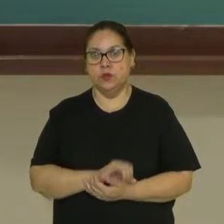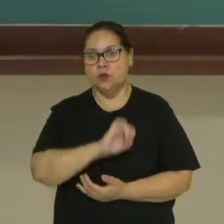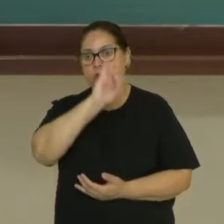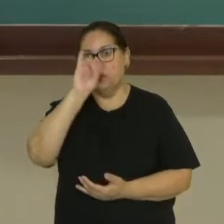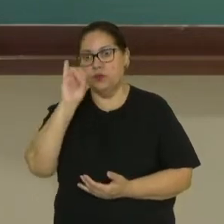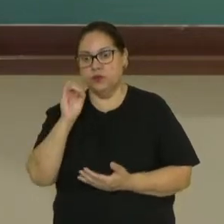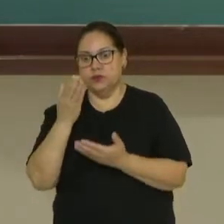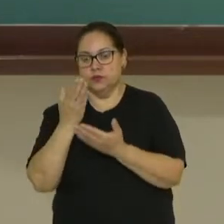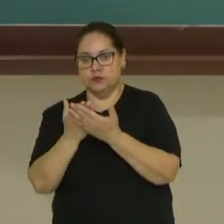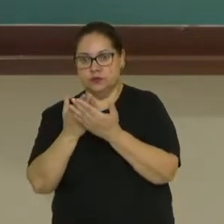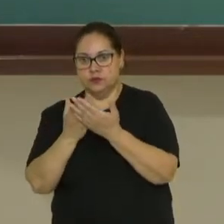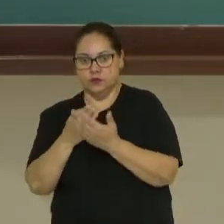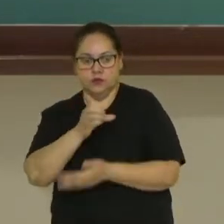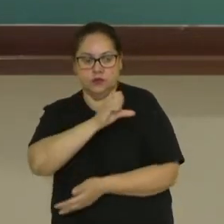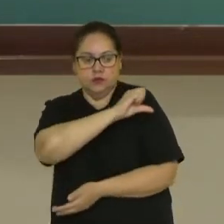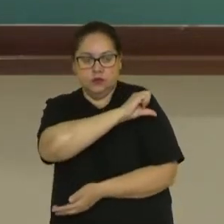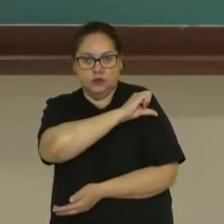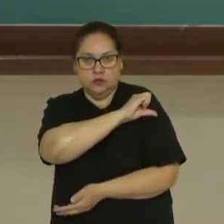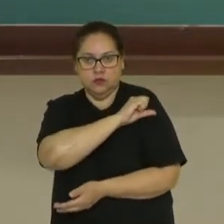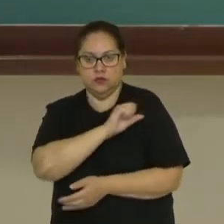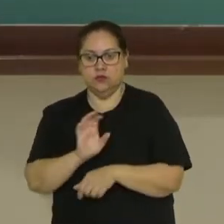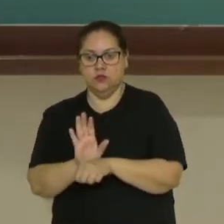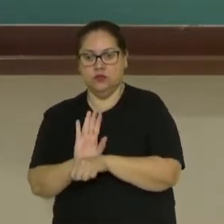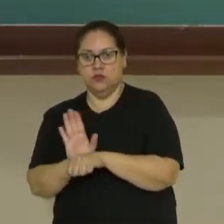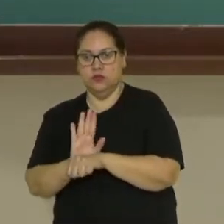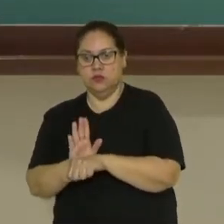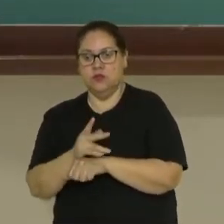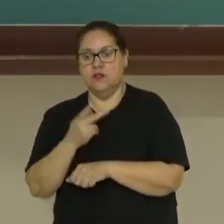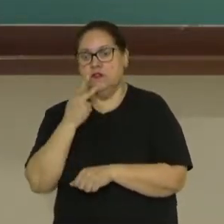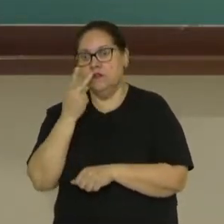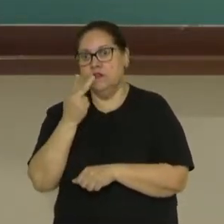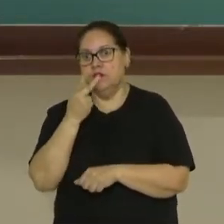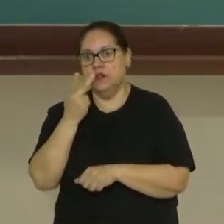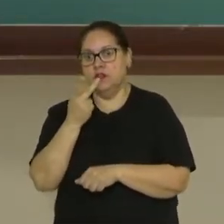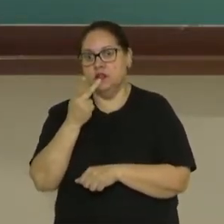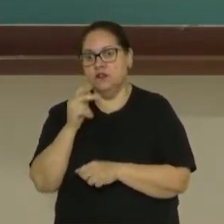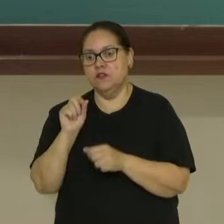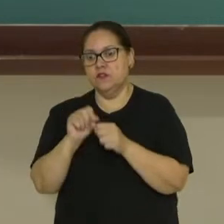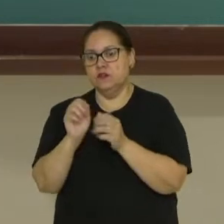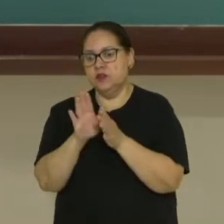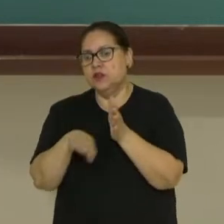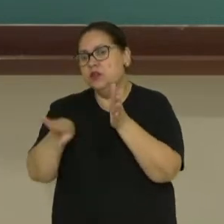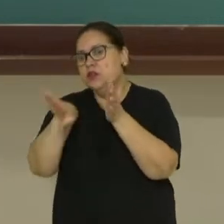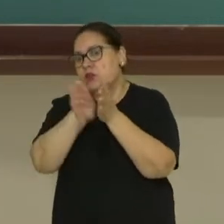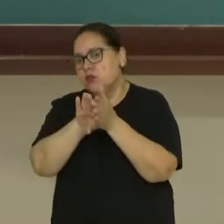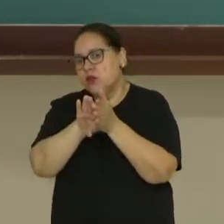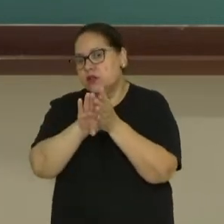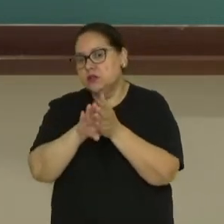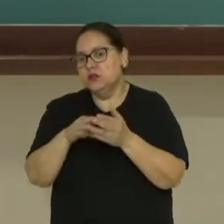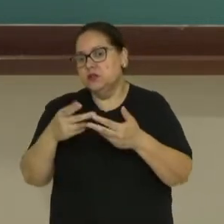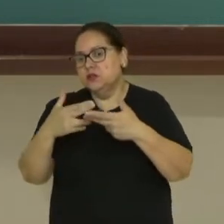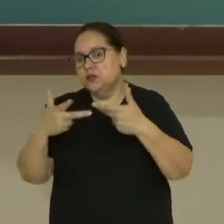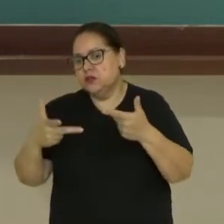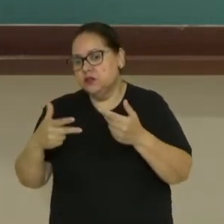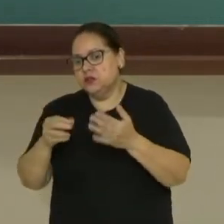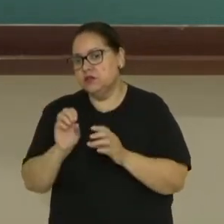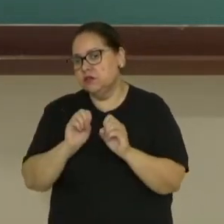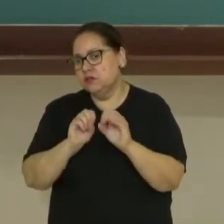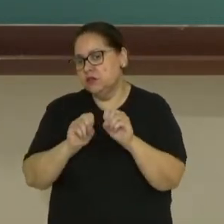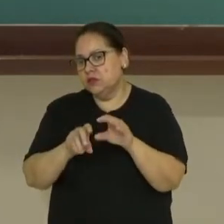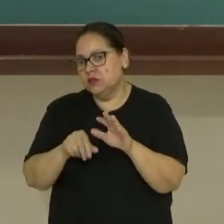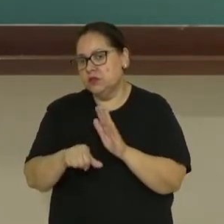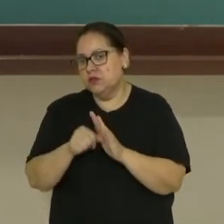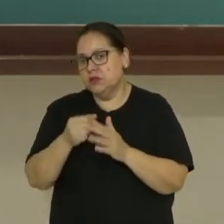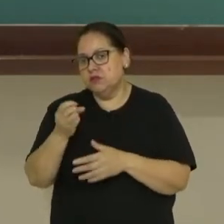Olá, estudante do 9º ano! Nesse vídeo vamos falar, vamos fazer uma retomada dos assuntos relacionados ao primeiro